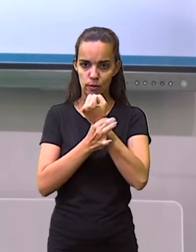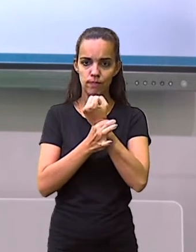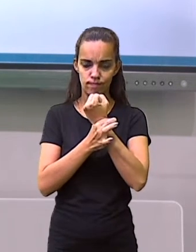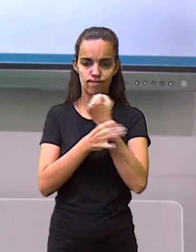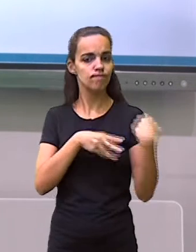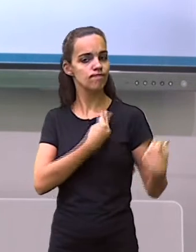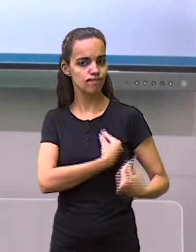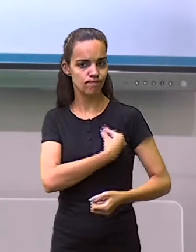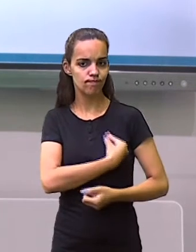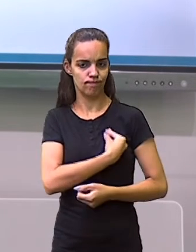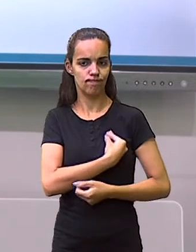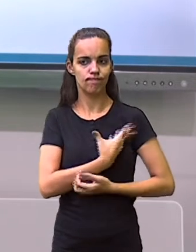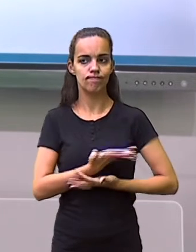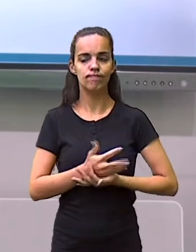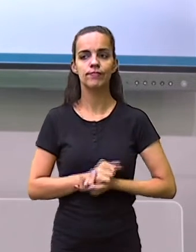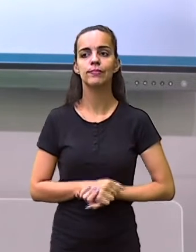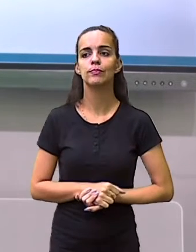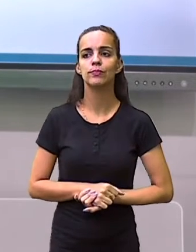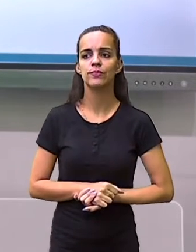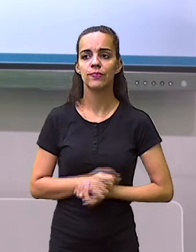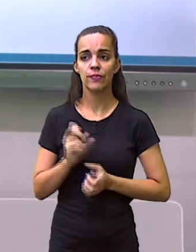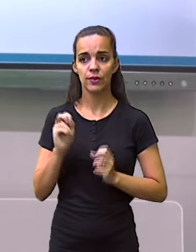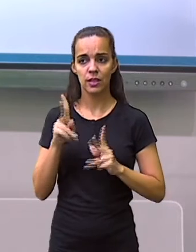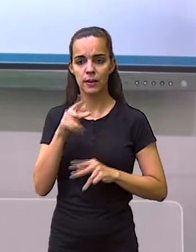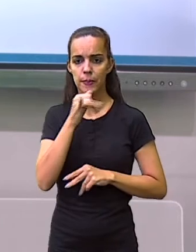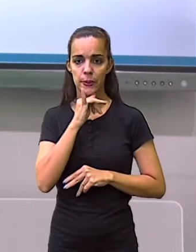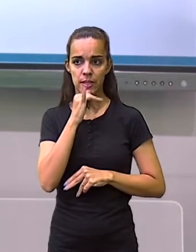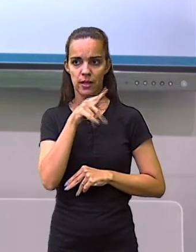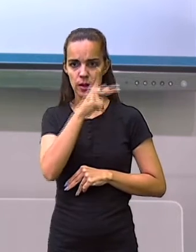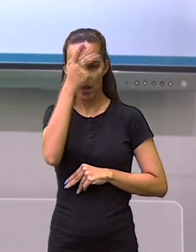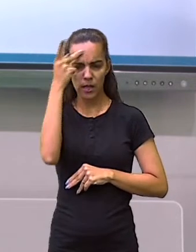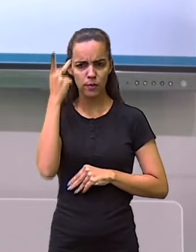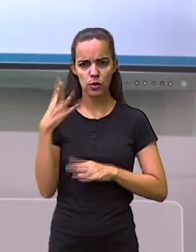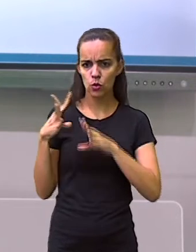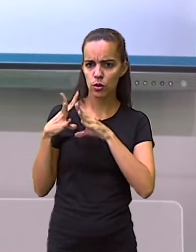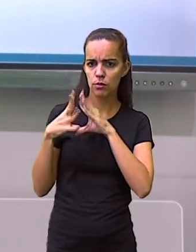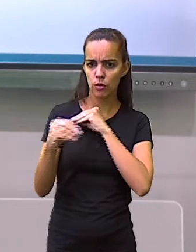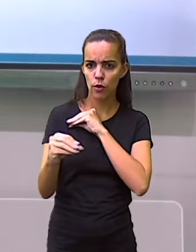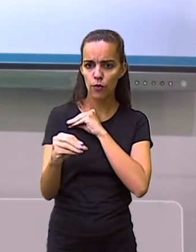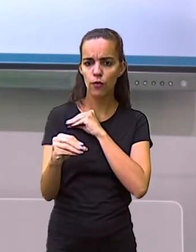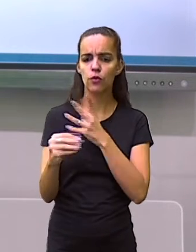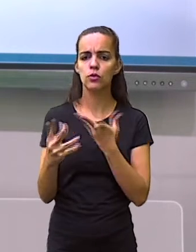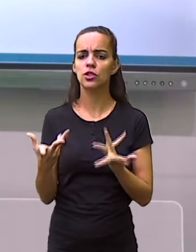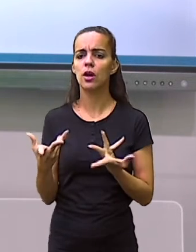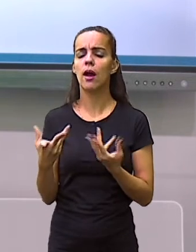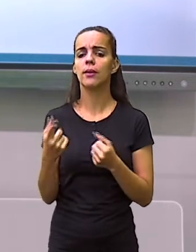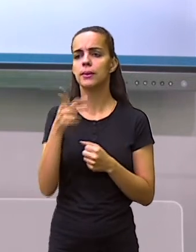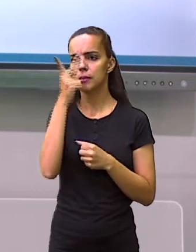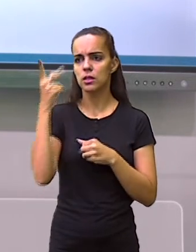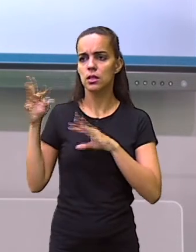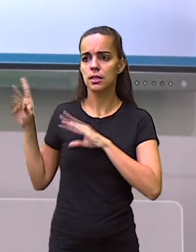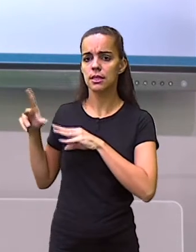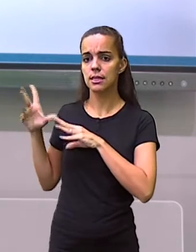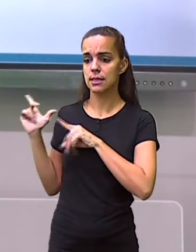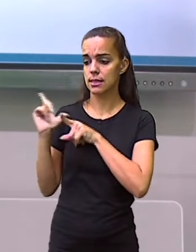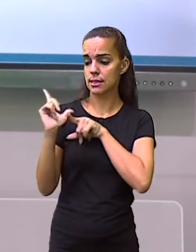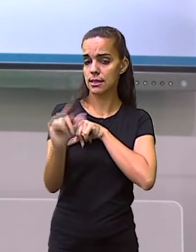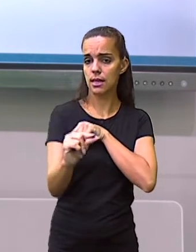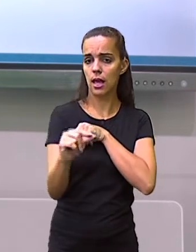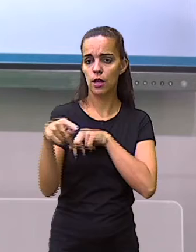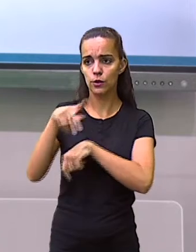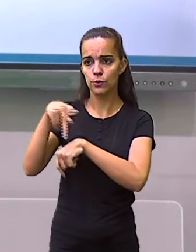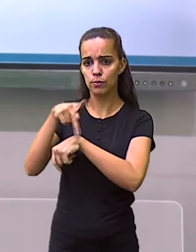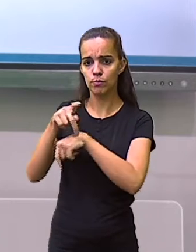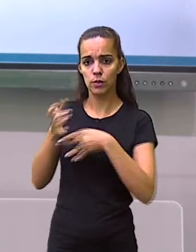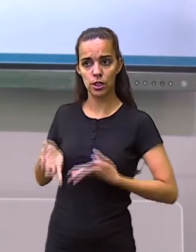sobrevivência. Esse é o caso dos refugiados, que são pessoas que saíram do seu país de origem